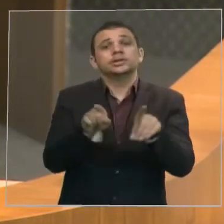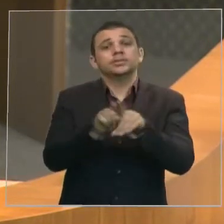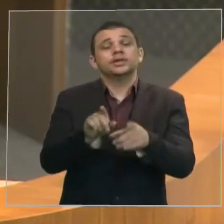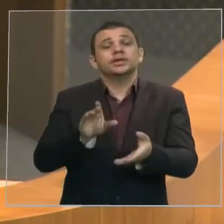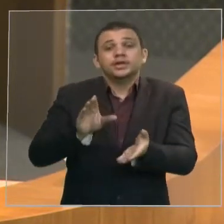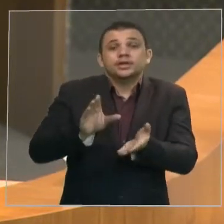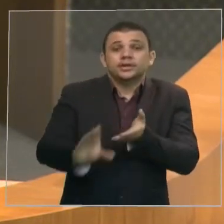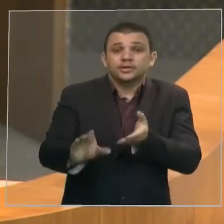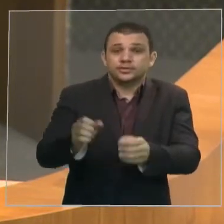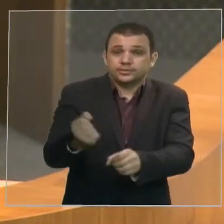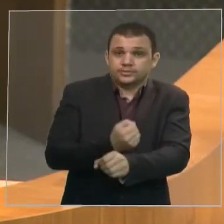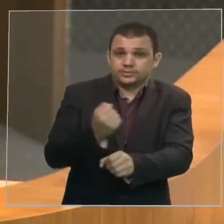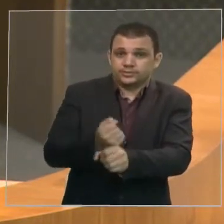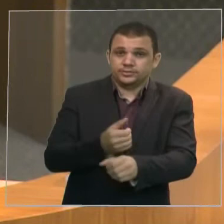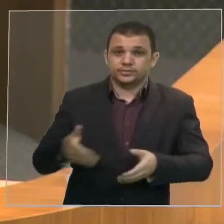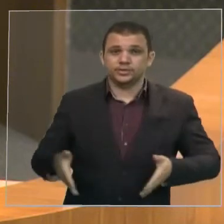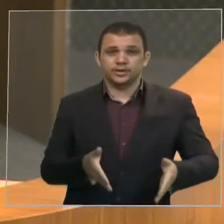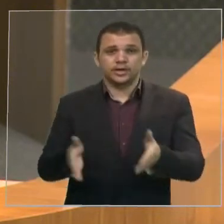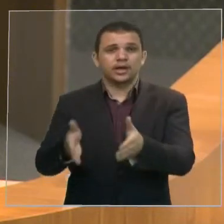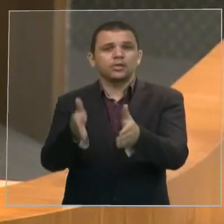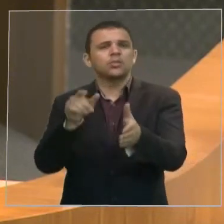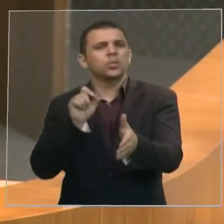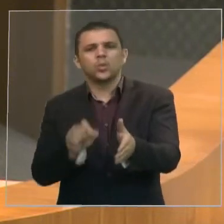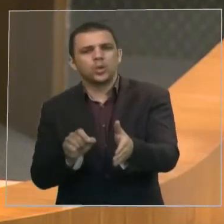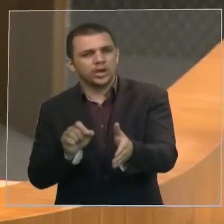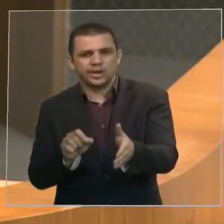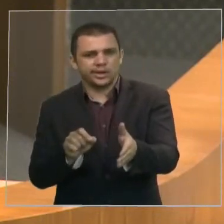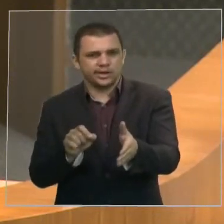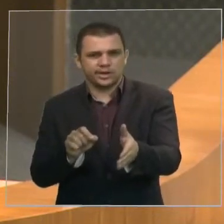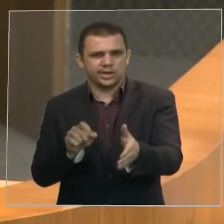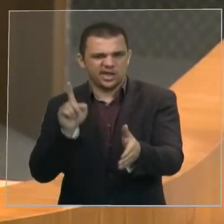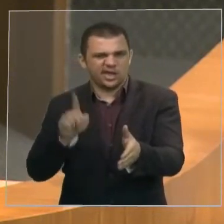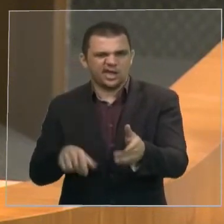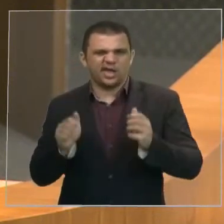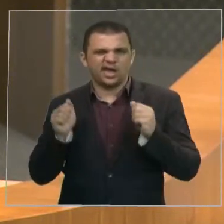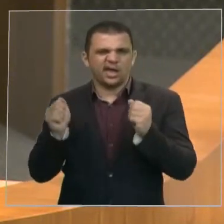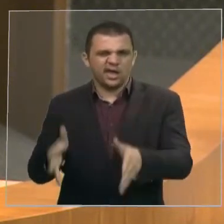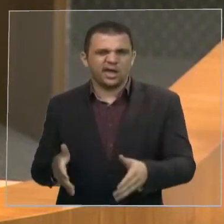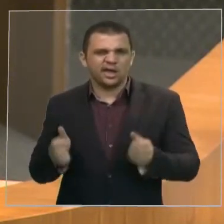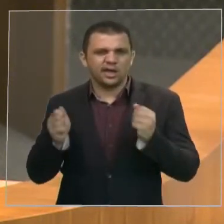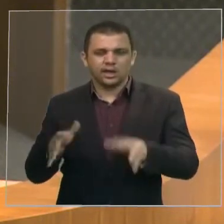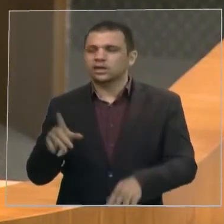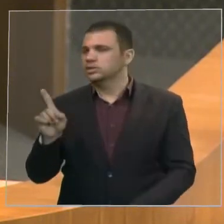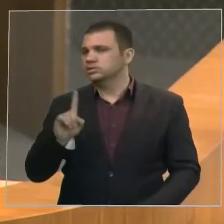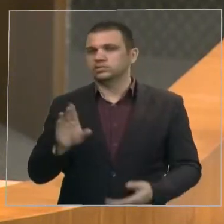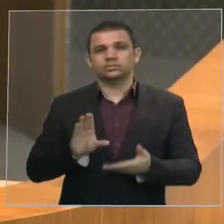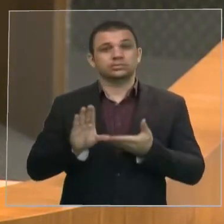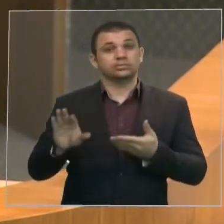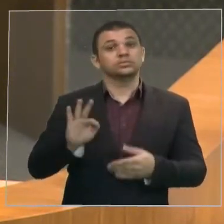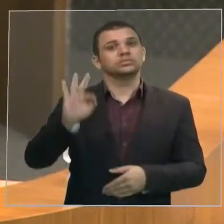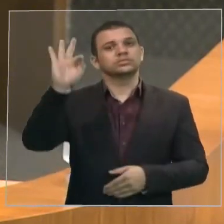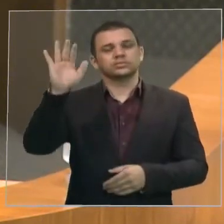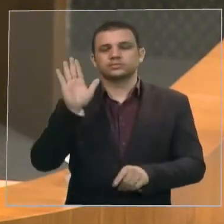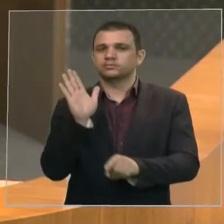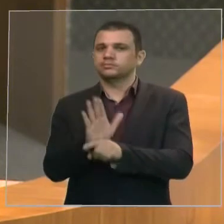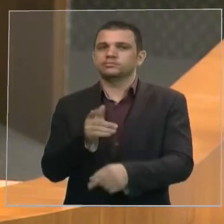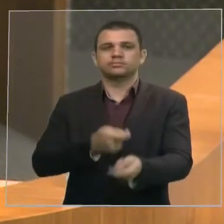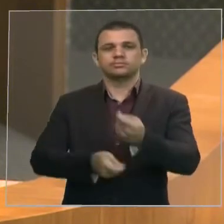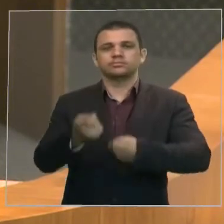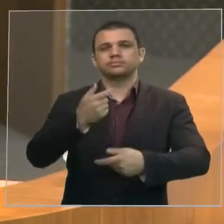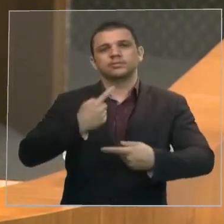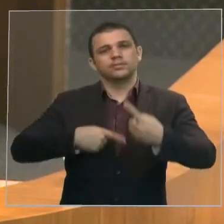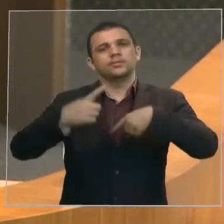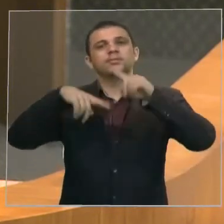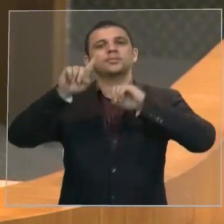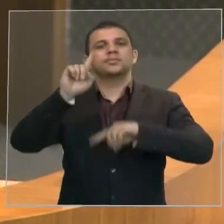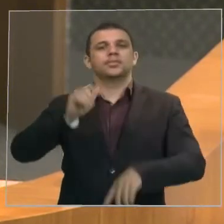é, eu quero deixar bem claro aqui, não é custo, não, é investimento. Investir em estrada é investimento. Por que